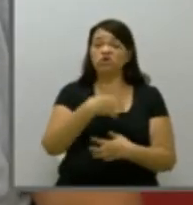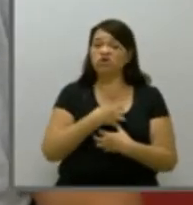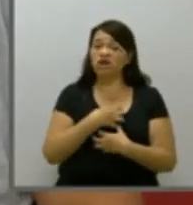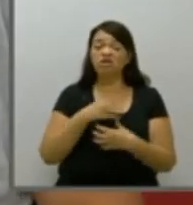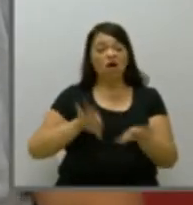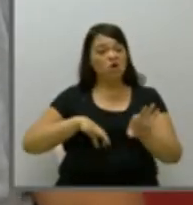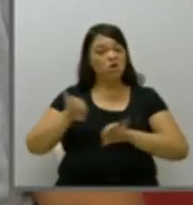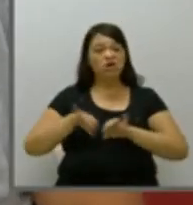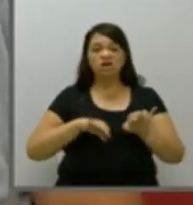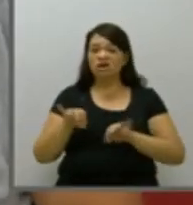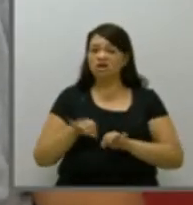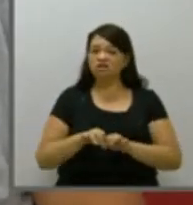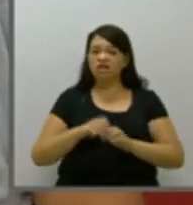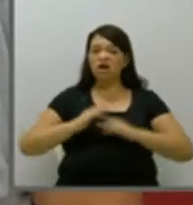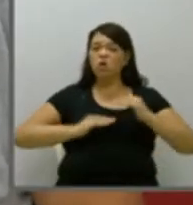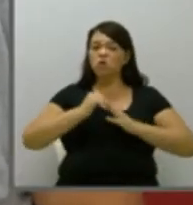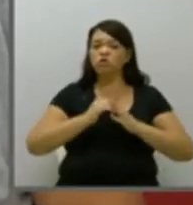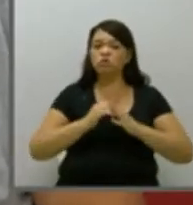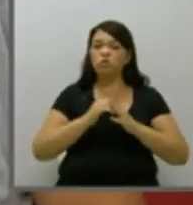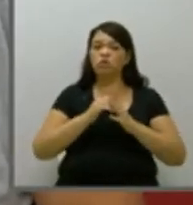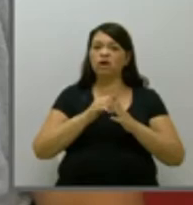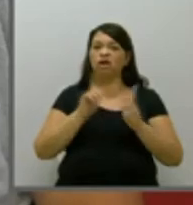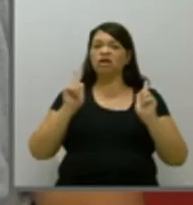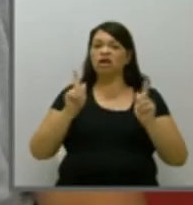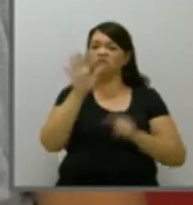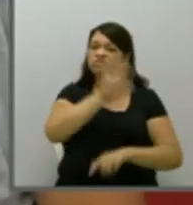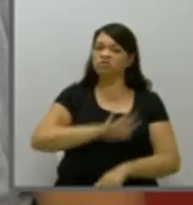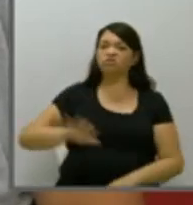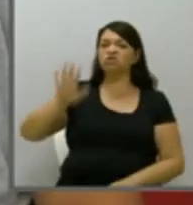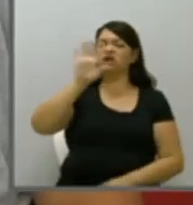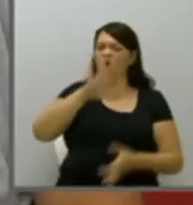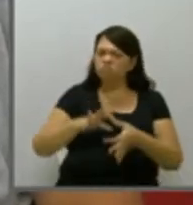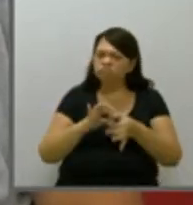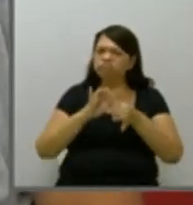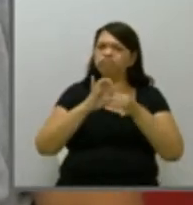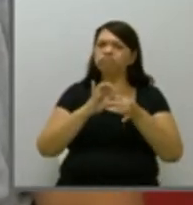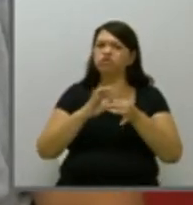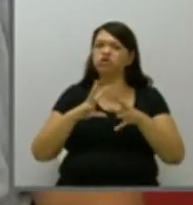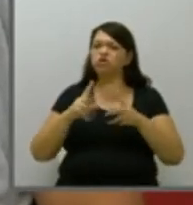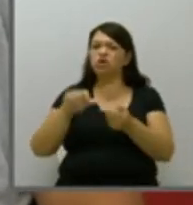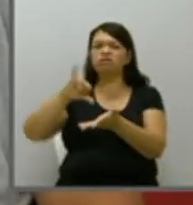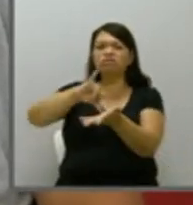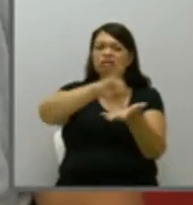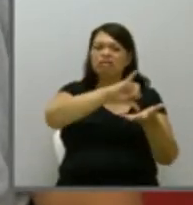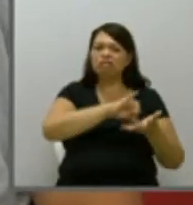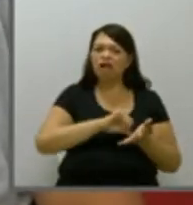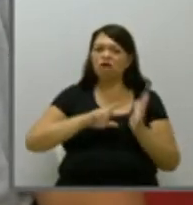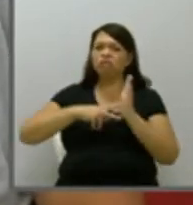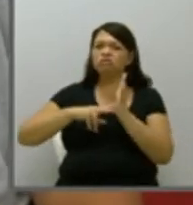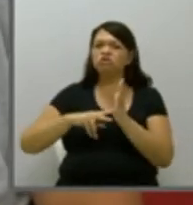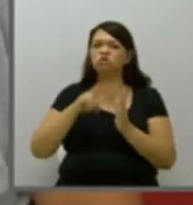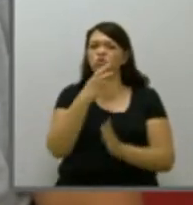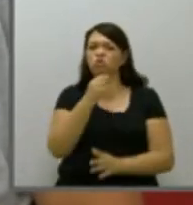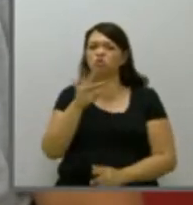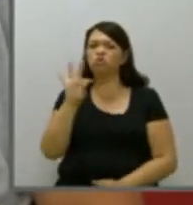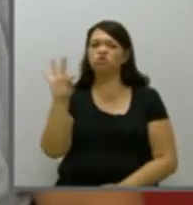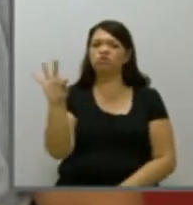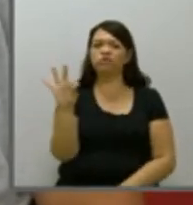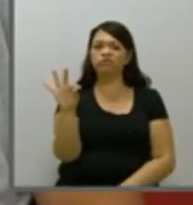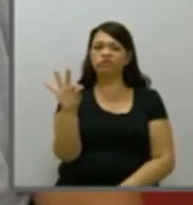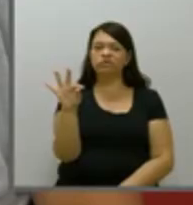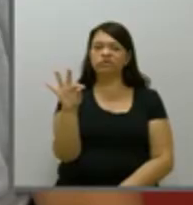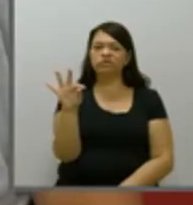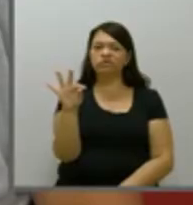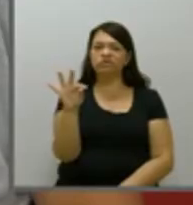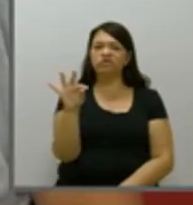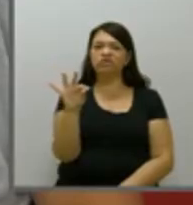organizar e construir uma grande greve geral no país, uma unidade com todas as centrais sindicais aí, com a CUT, com a